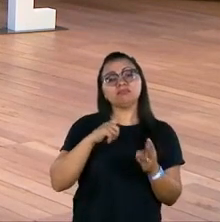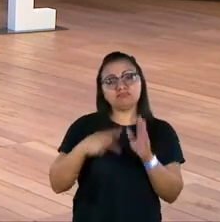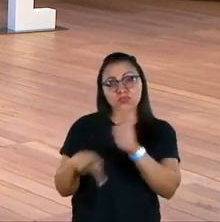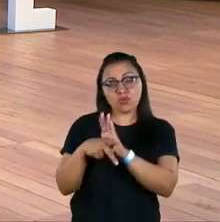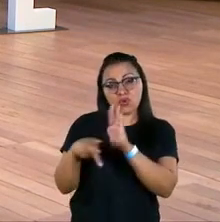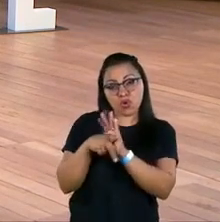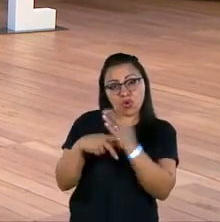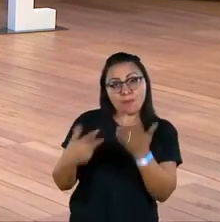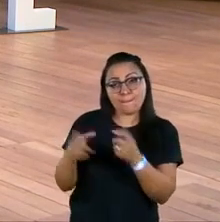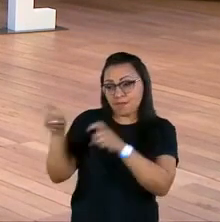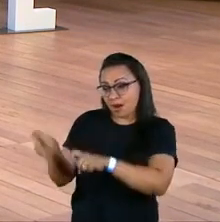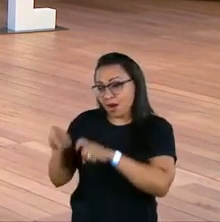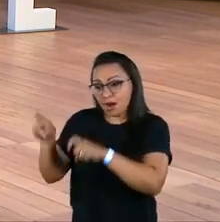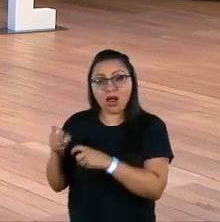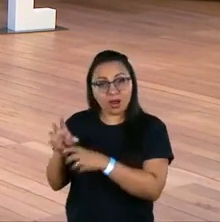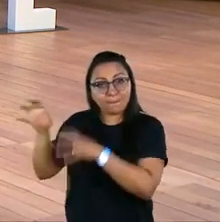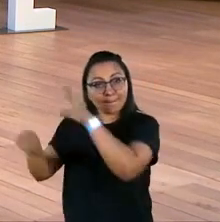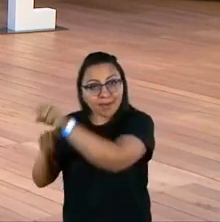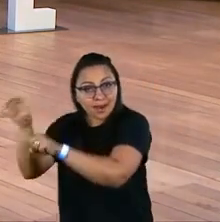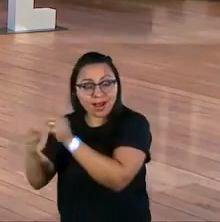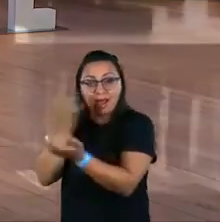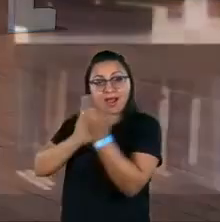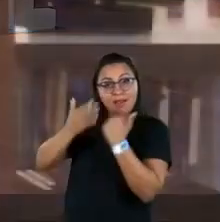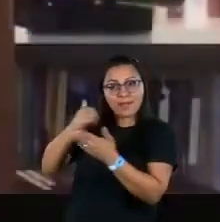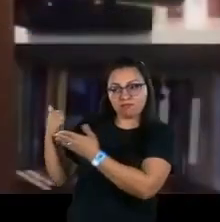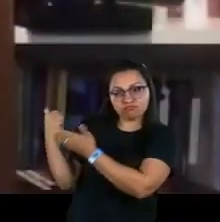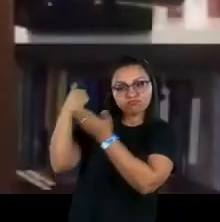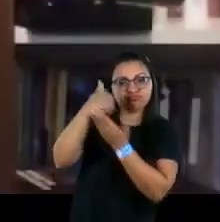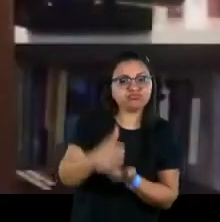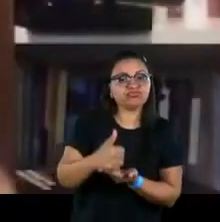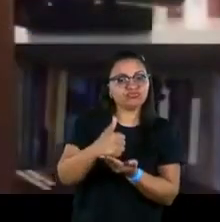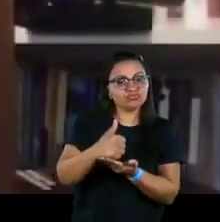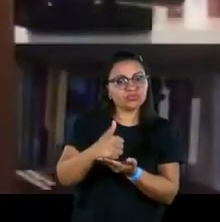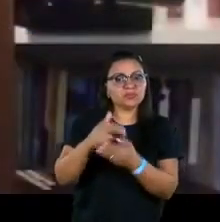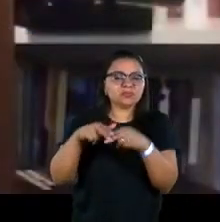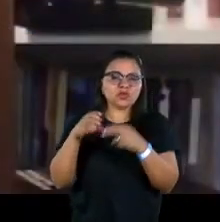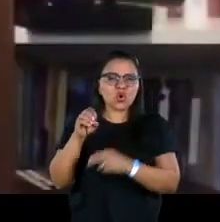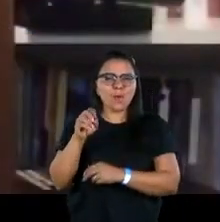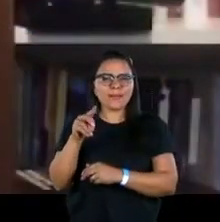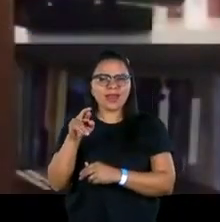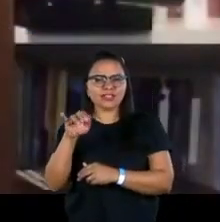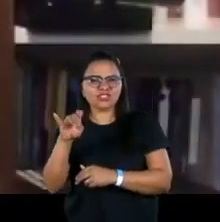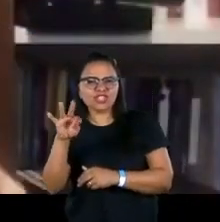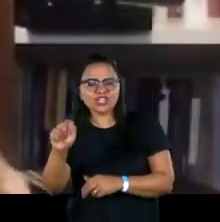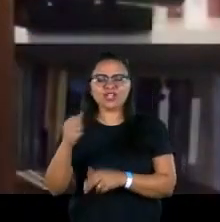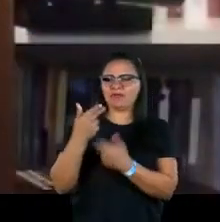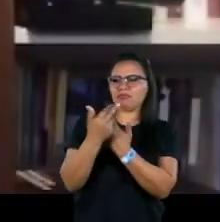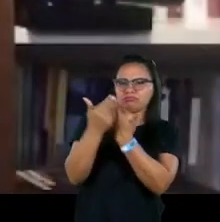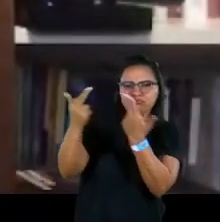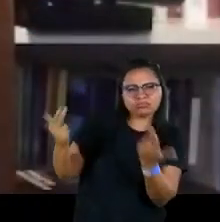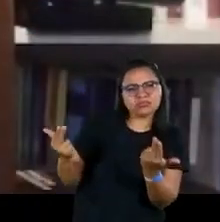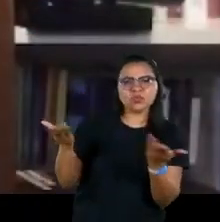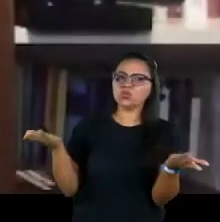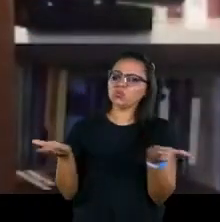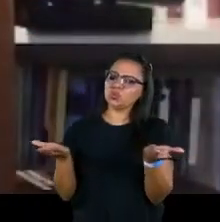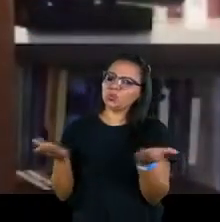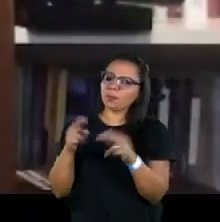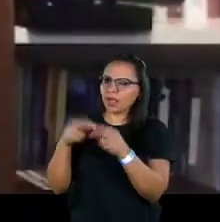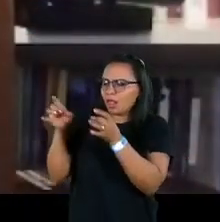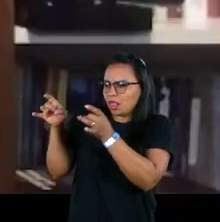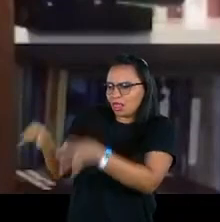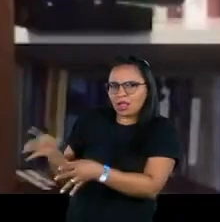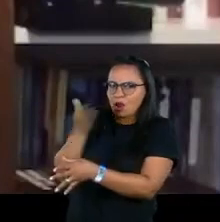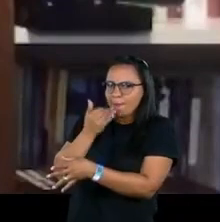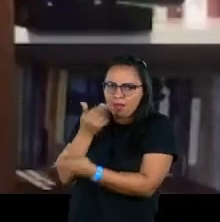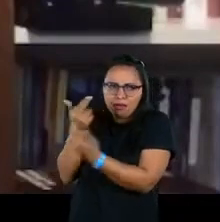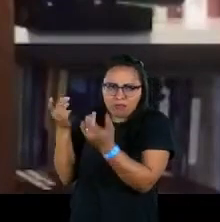próprio campo, buscar o alimento através de cooperativas, etc., e onde estava sobrando,